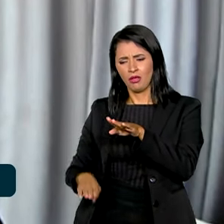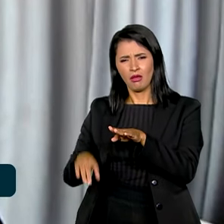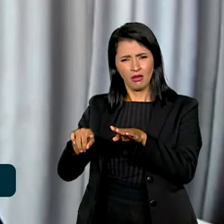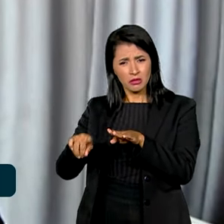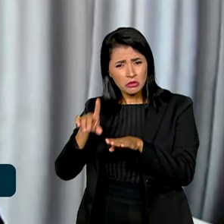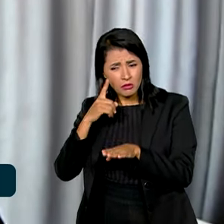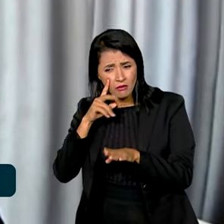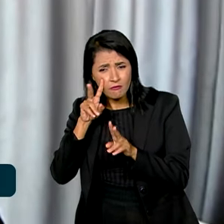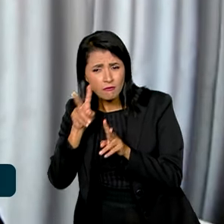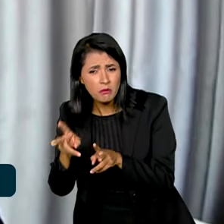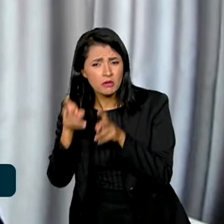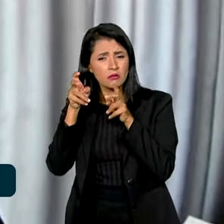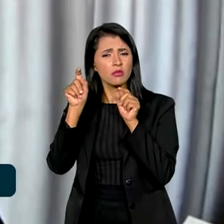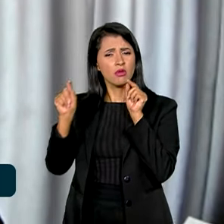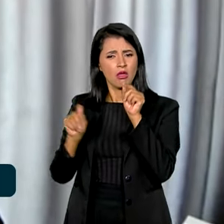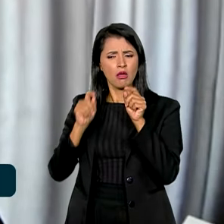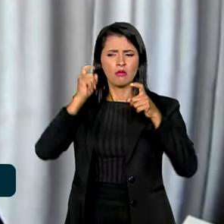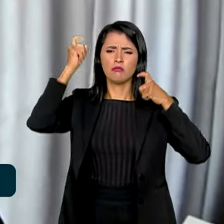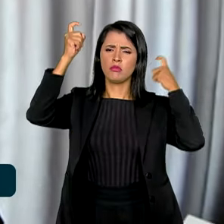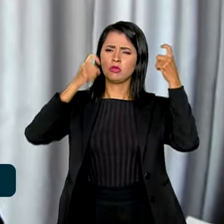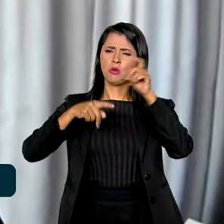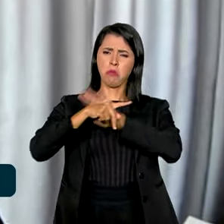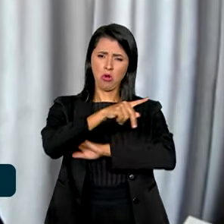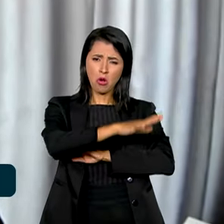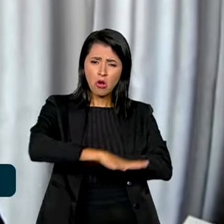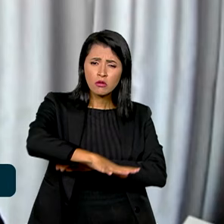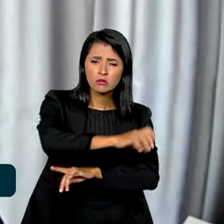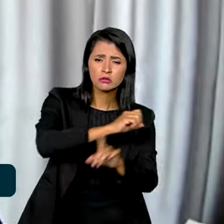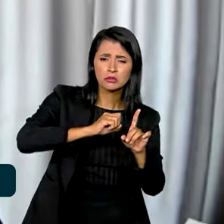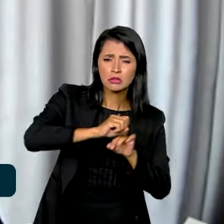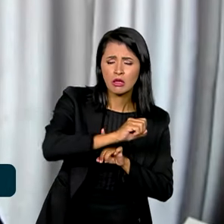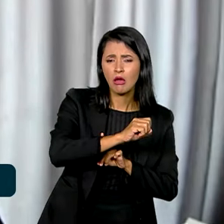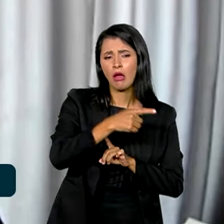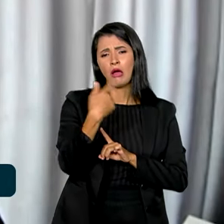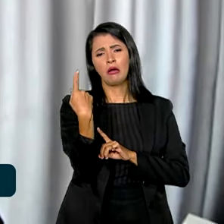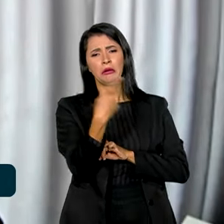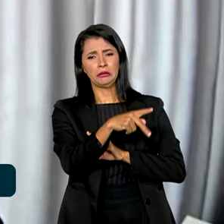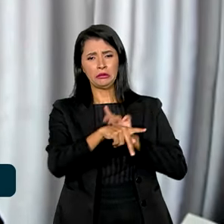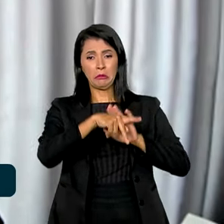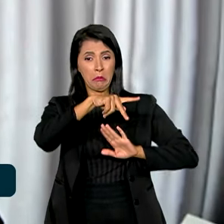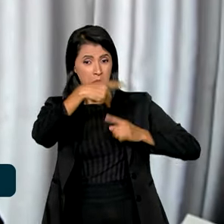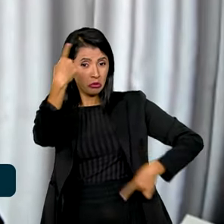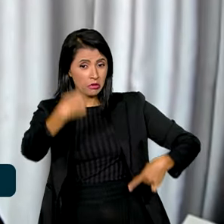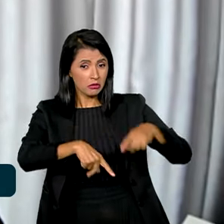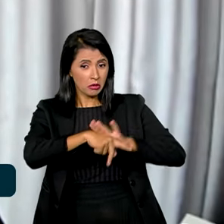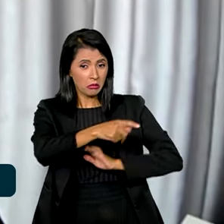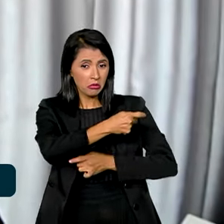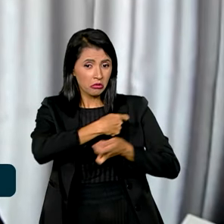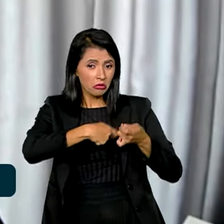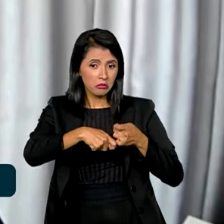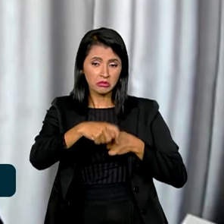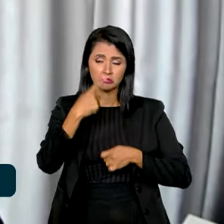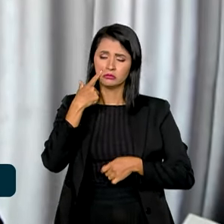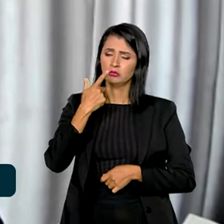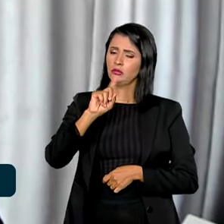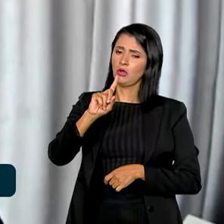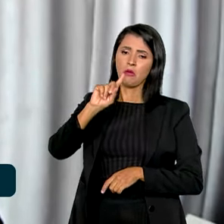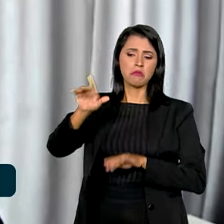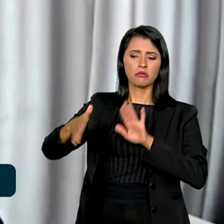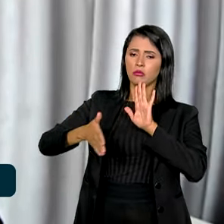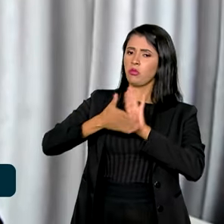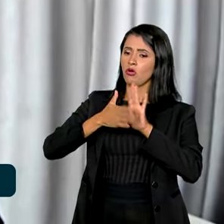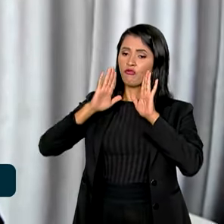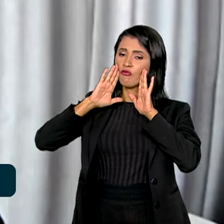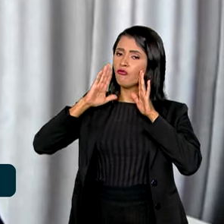apenas tratada como uma preocupação social, um mero corolário da política econômica. Nossa proposta é centrar a